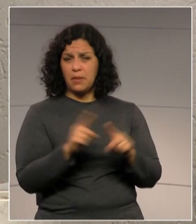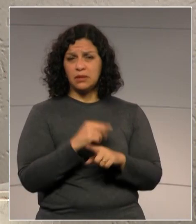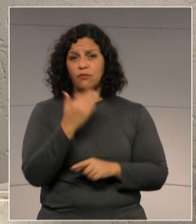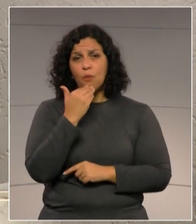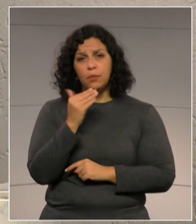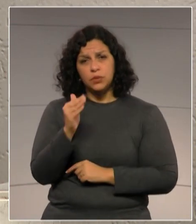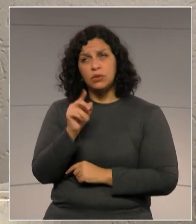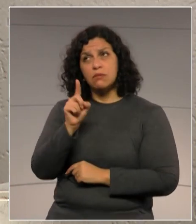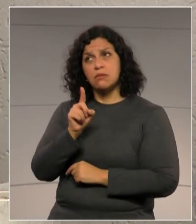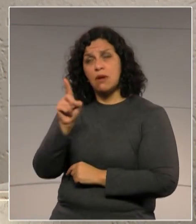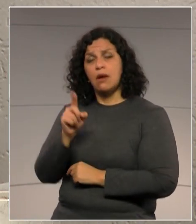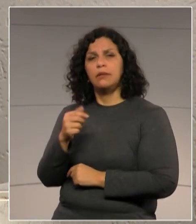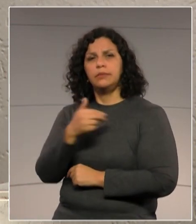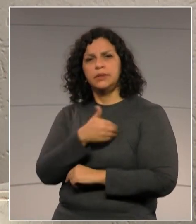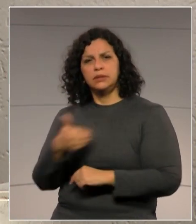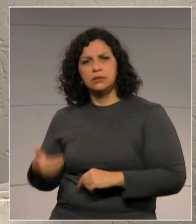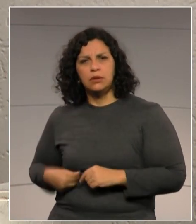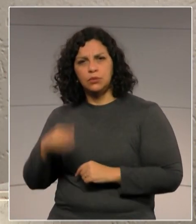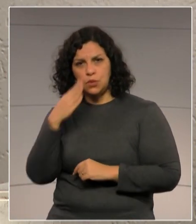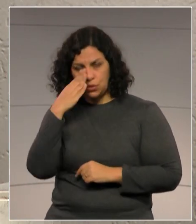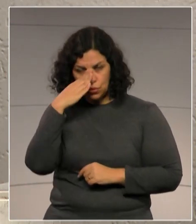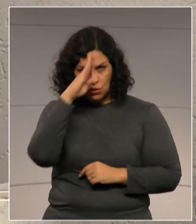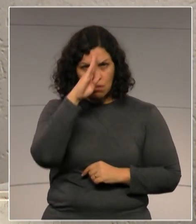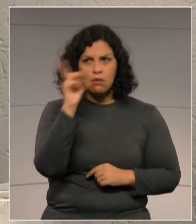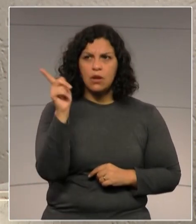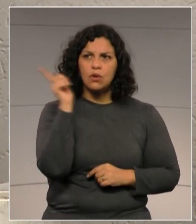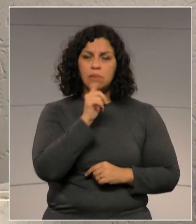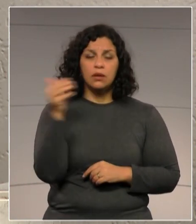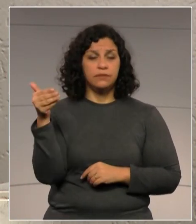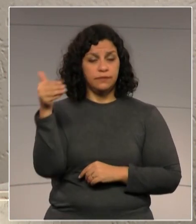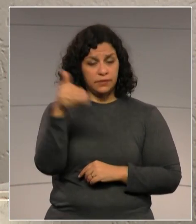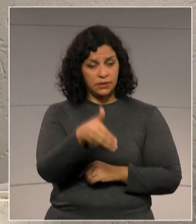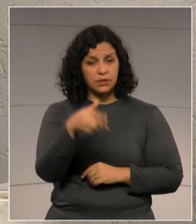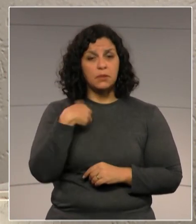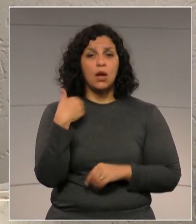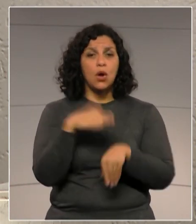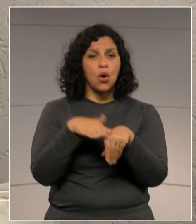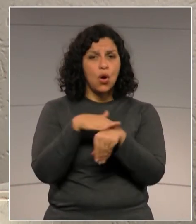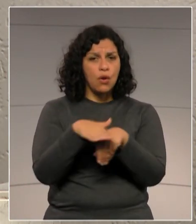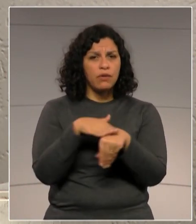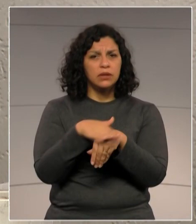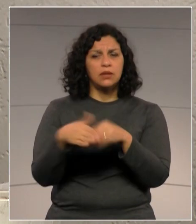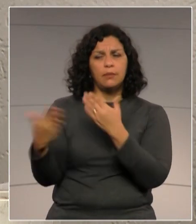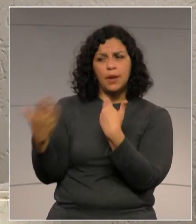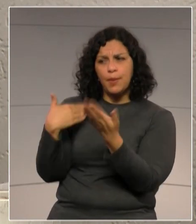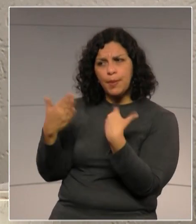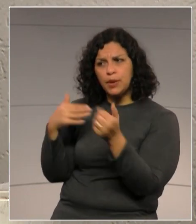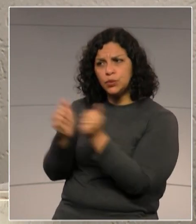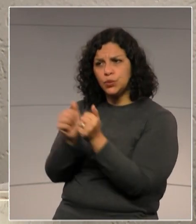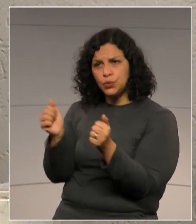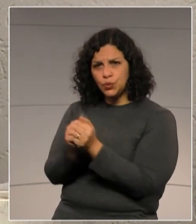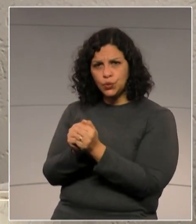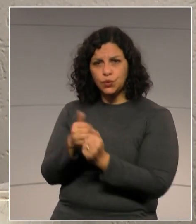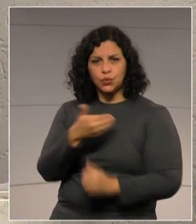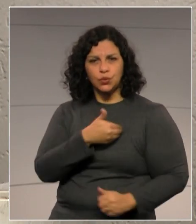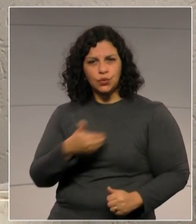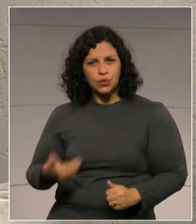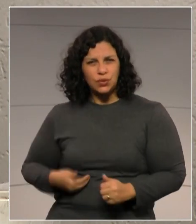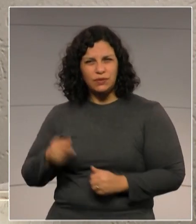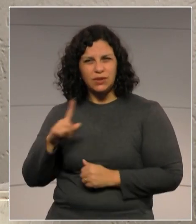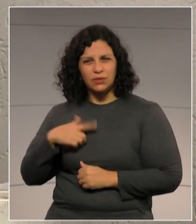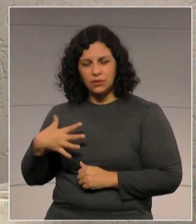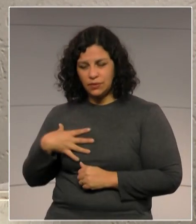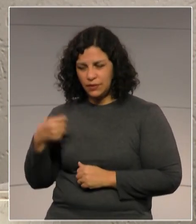nosso presidente, o Jair Bolsonaro, para que venha falar com o governador Ratinho Júnior e, dessa forma,